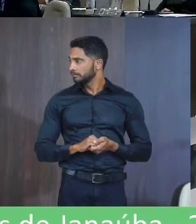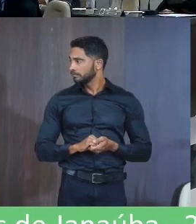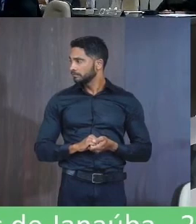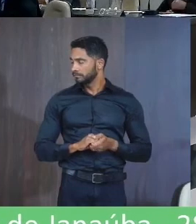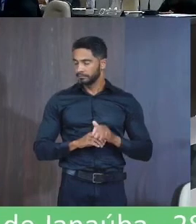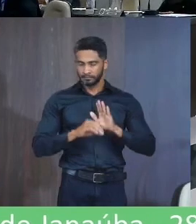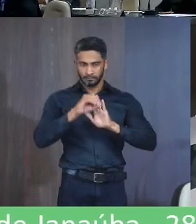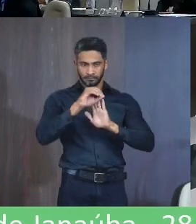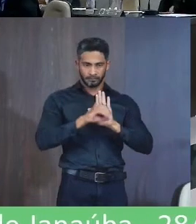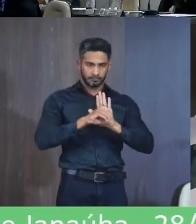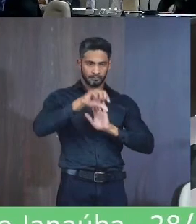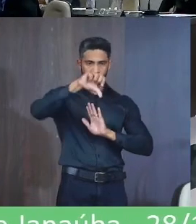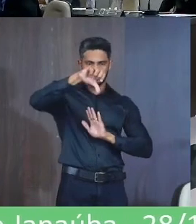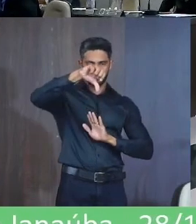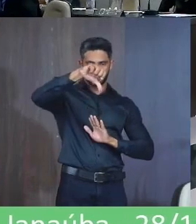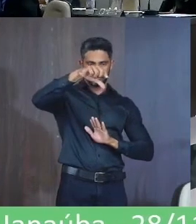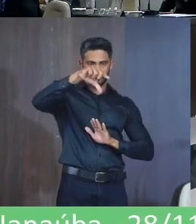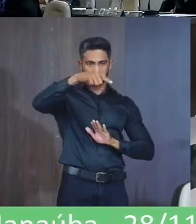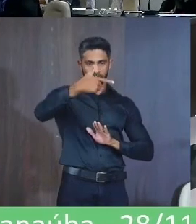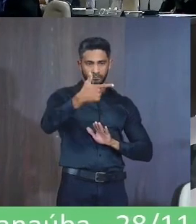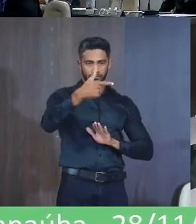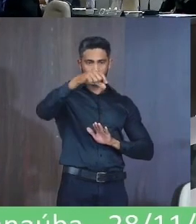Ofício 296 2022